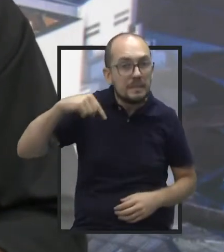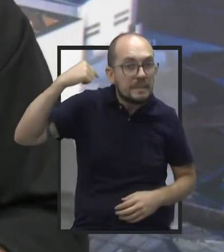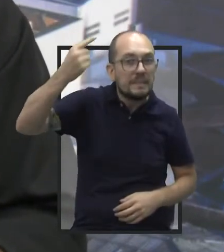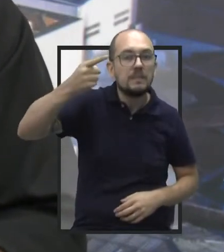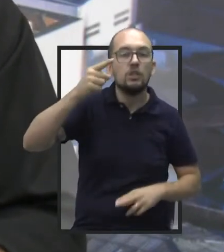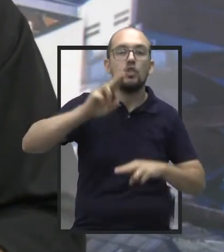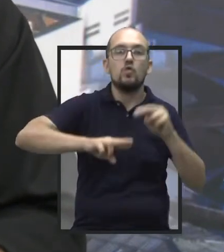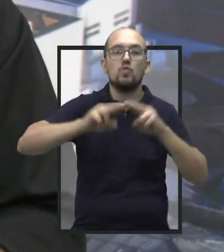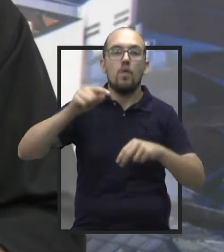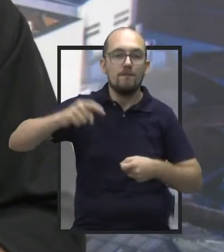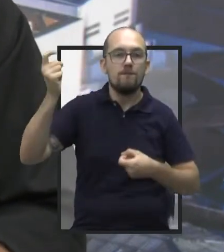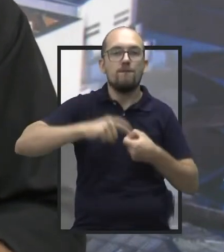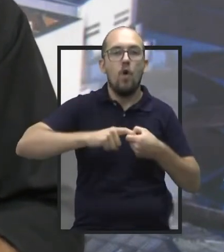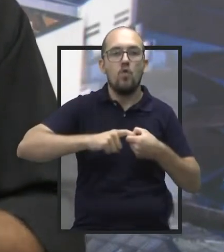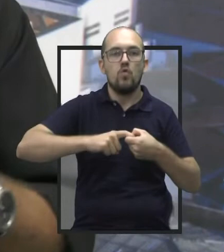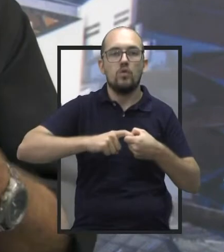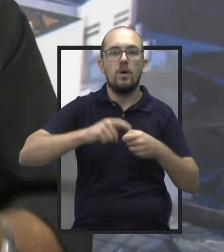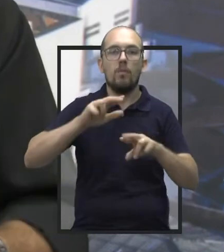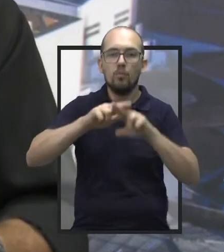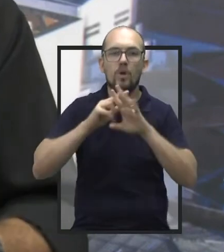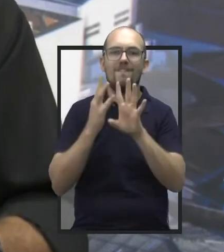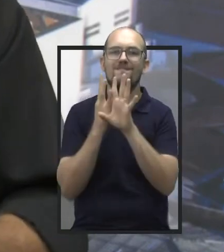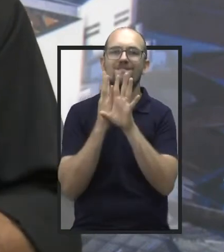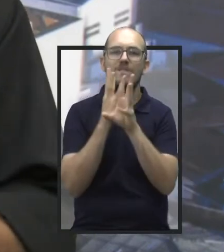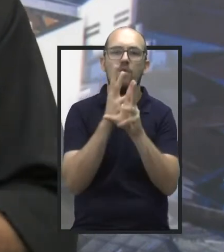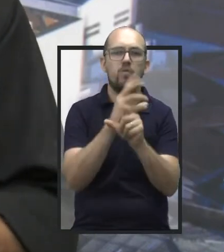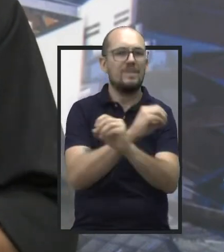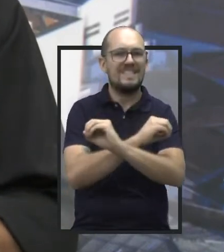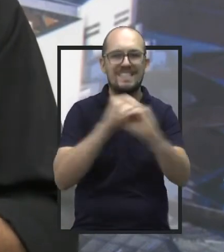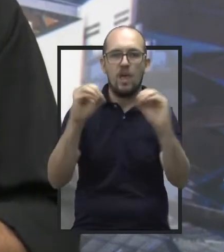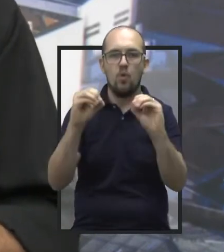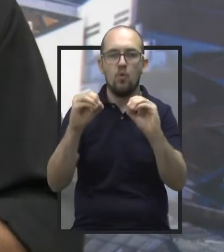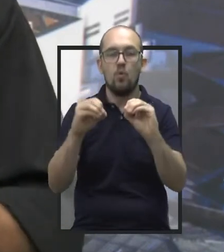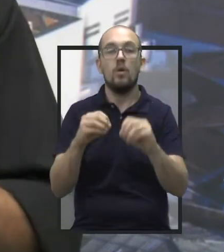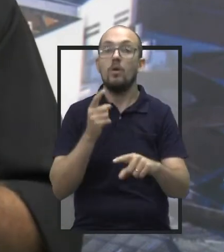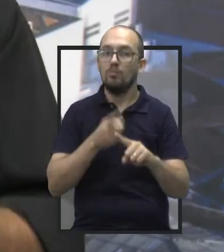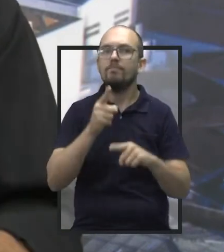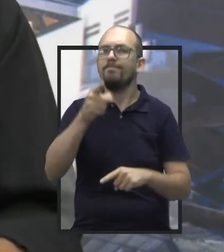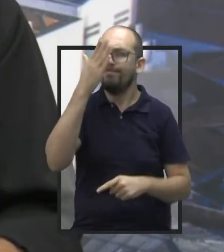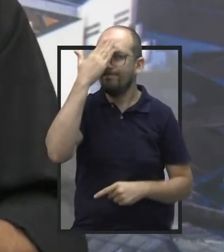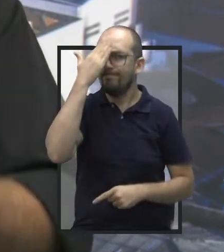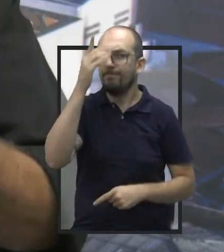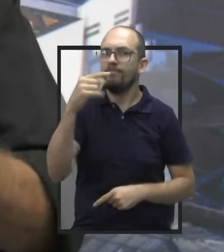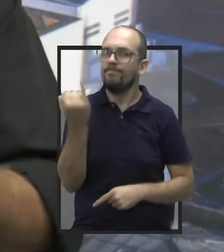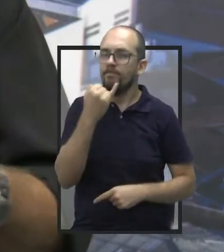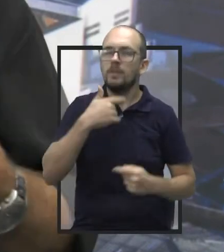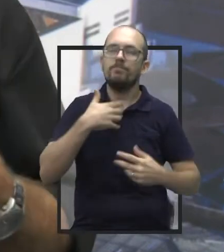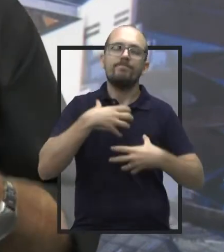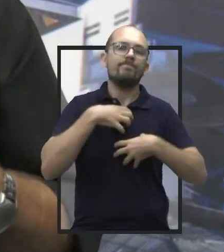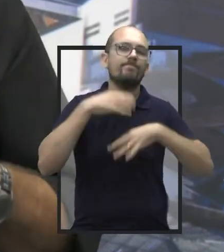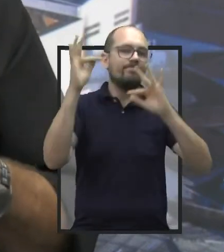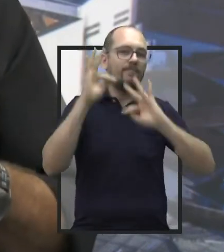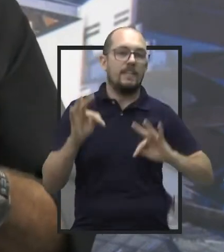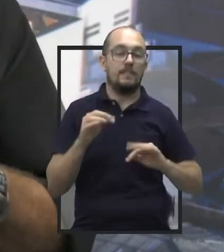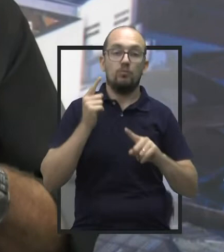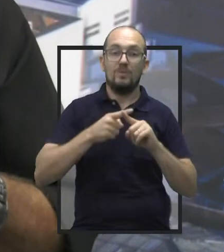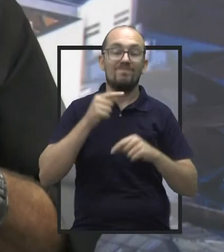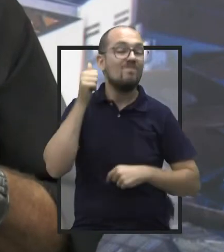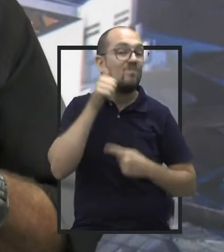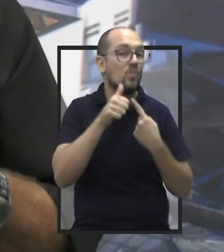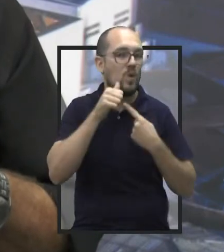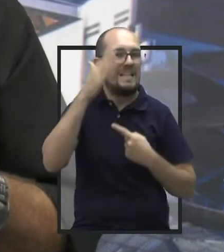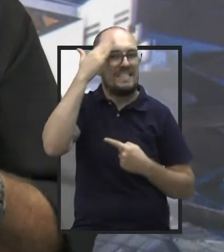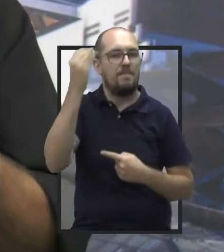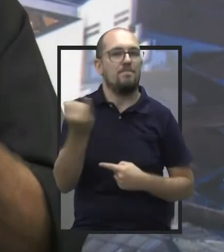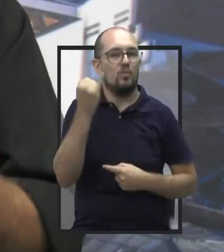voltar para zerar as mamografias em Jaú. Então, eu fico muito feliz, porque é um exame que você sabe da importância que é, e a mulher, mais do que nós, sabe a